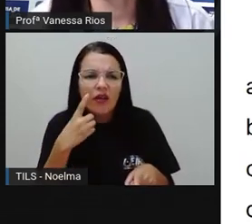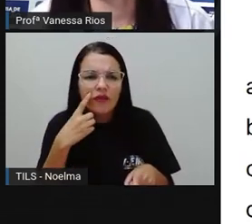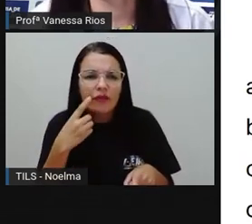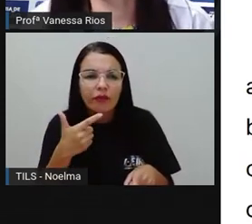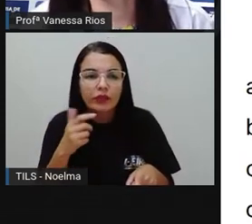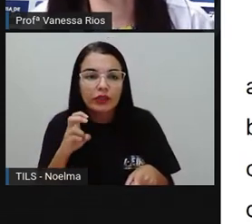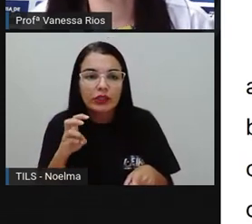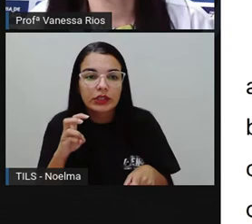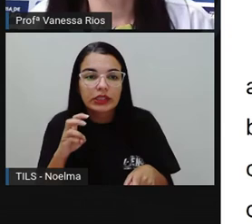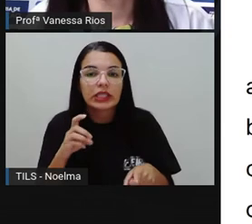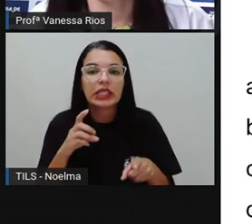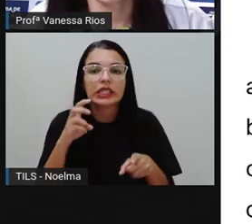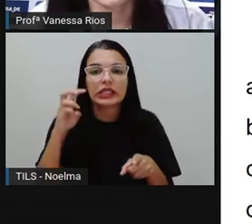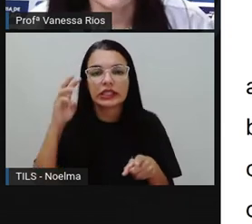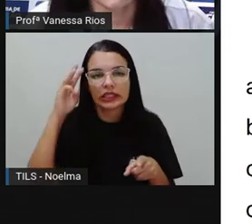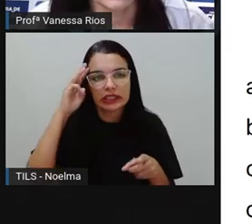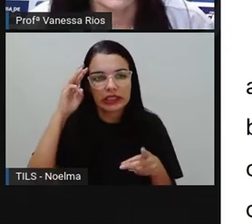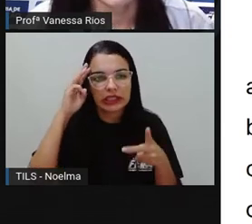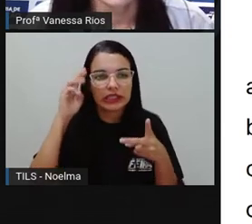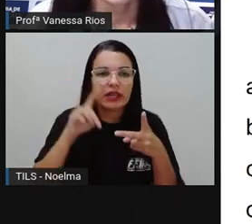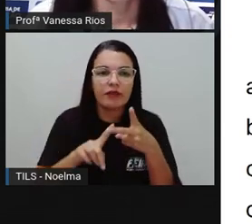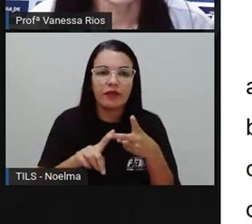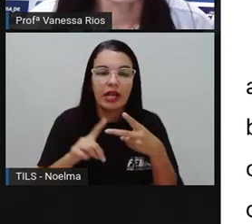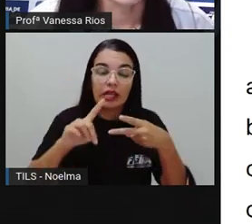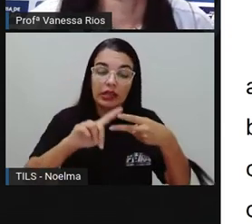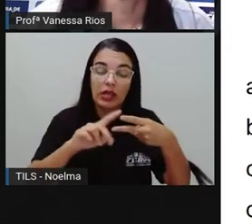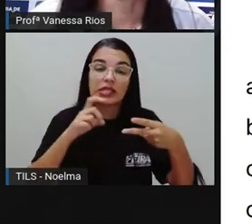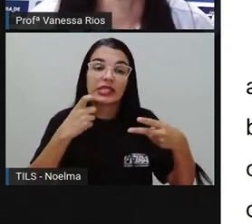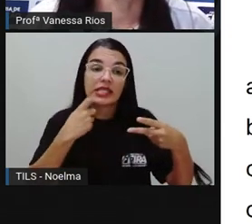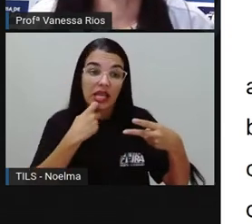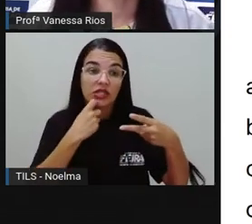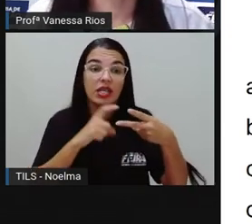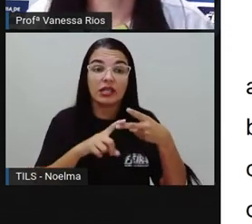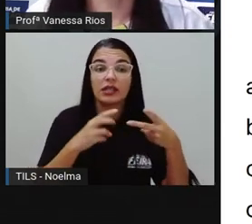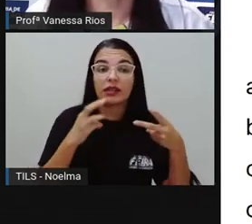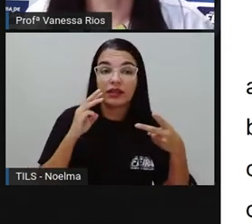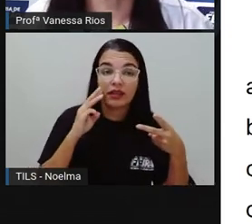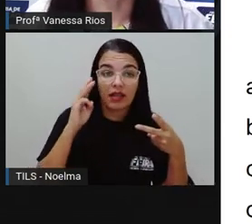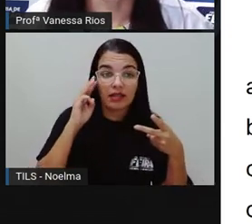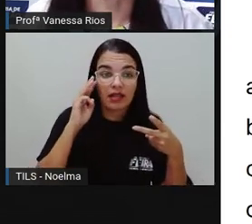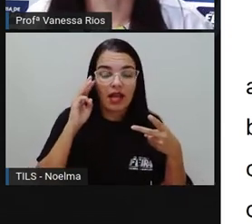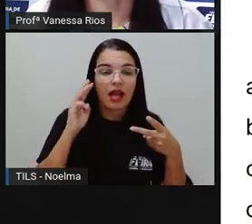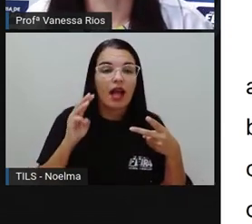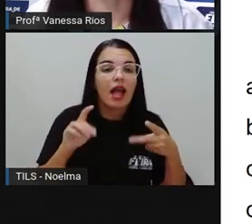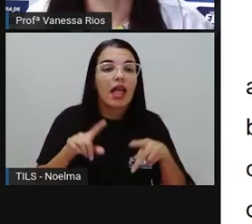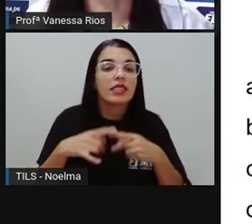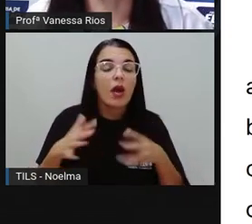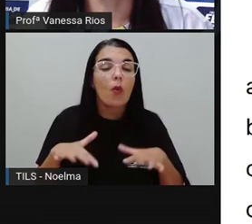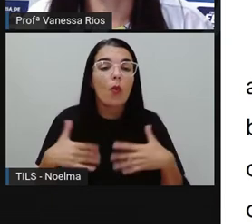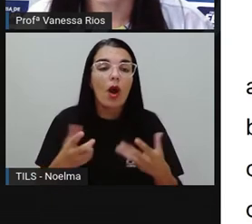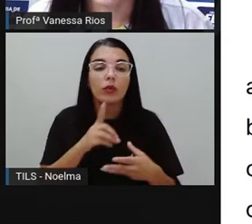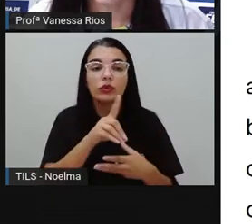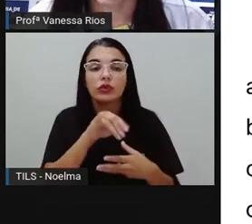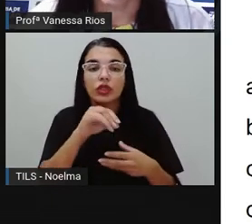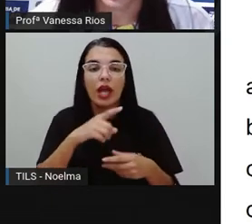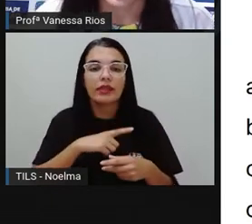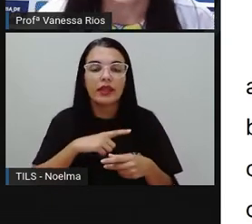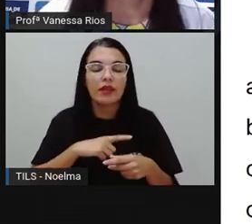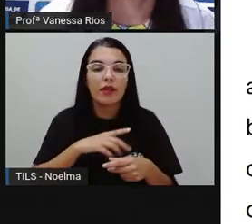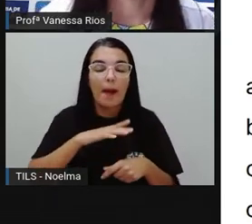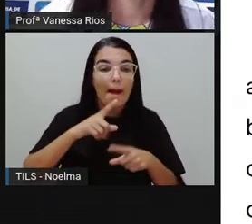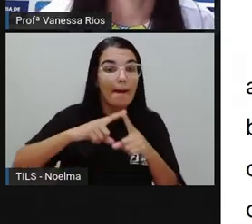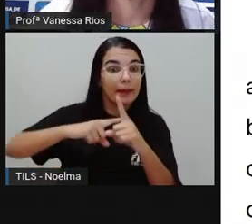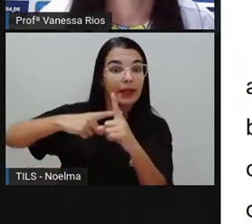para o dia de terça-feira. Então, a pergunta em qual dia ocorreu a maior temperatura,